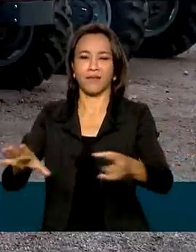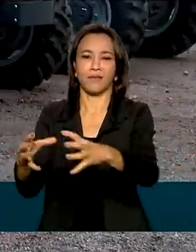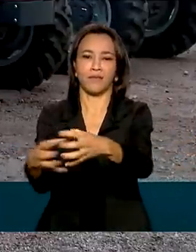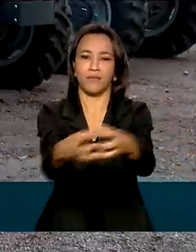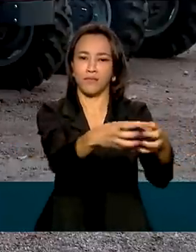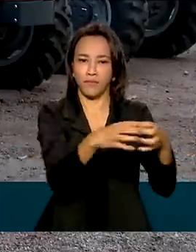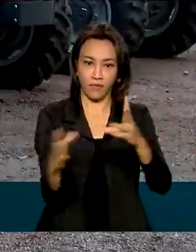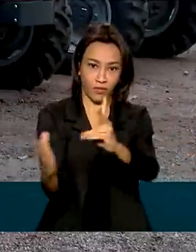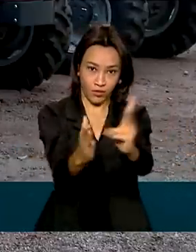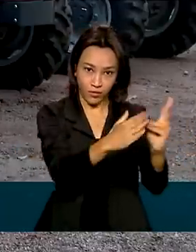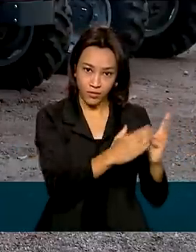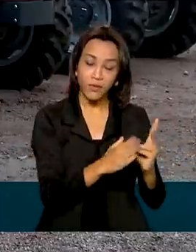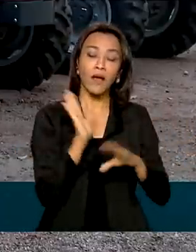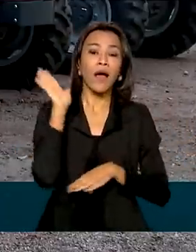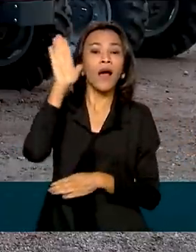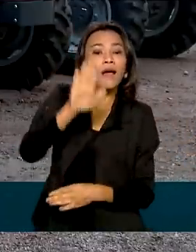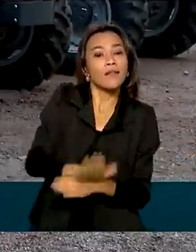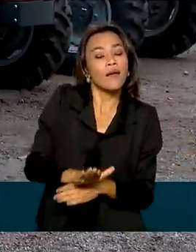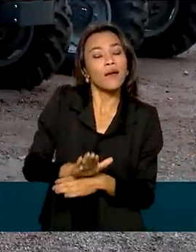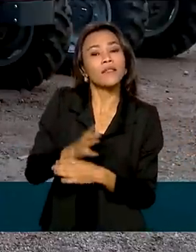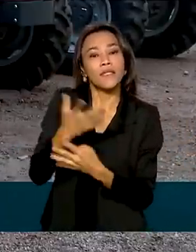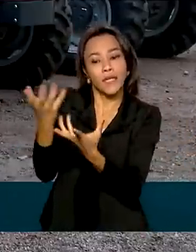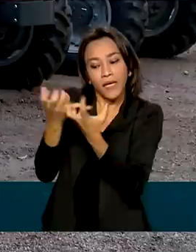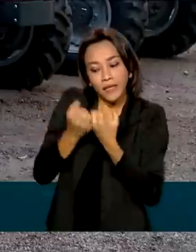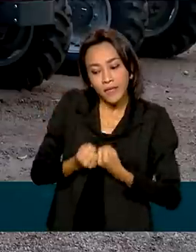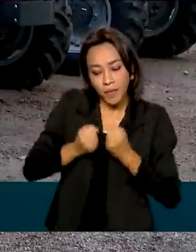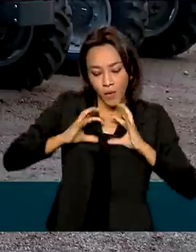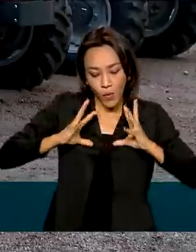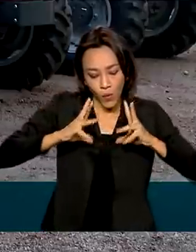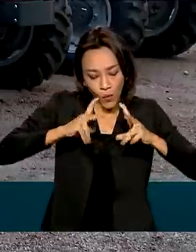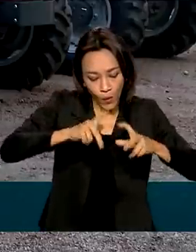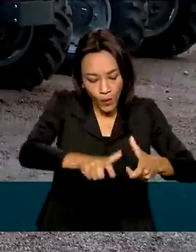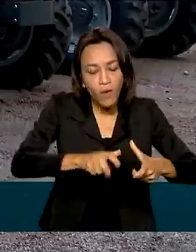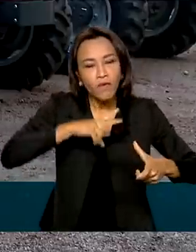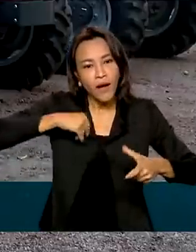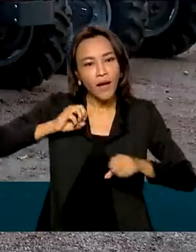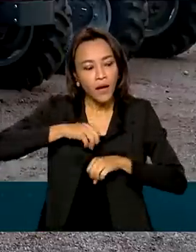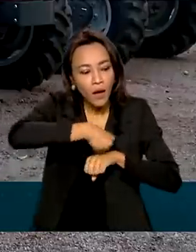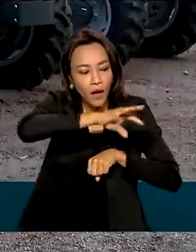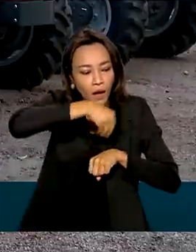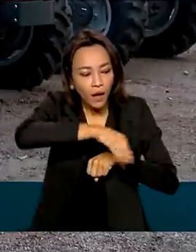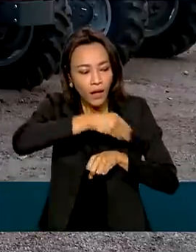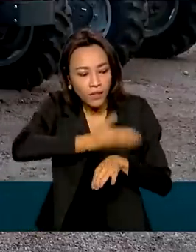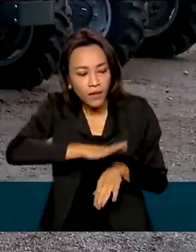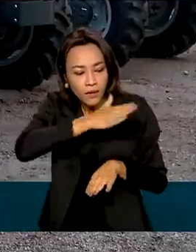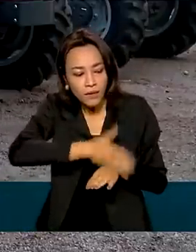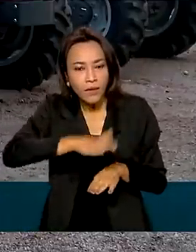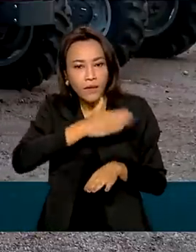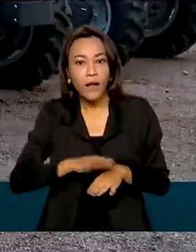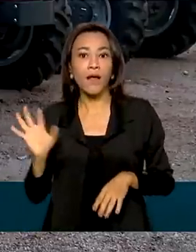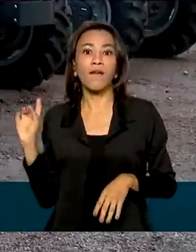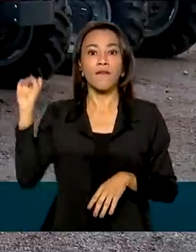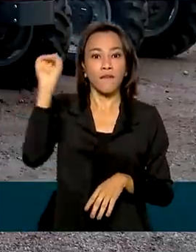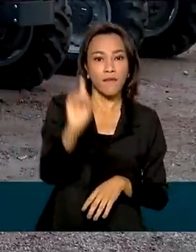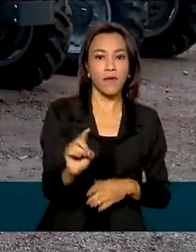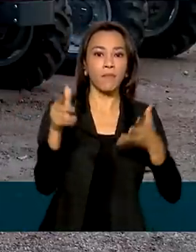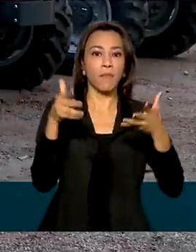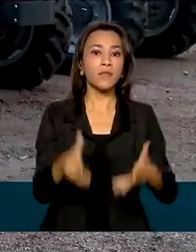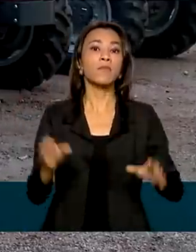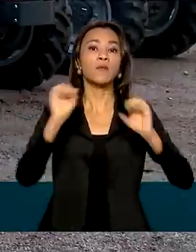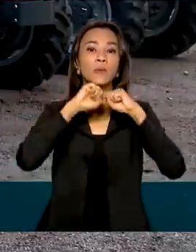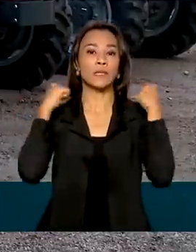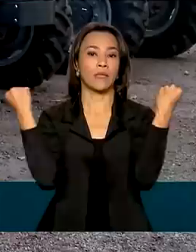À tarde, quem receber o trator vai passar por uma capacitação. O presidente vem participar do Seminário de Etnodesenvolvimento